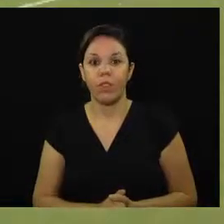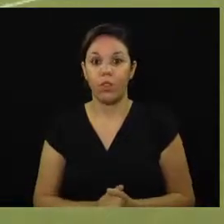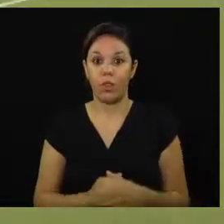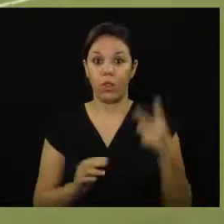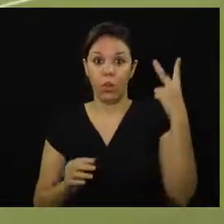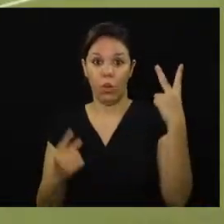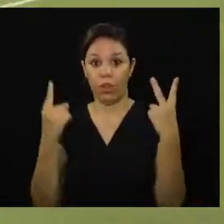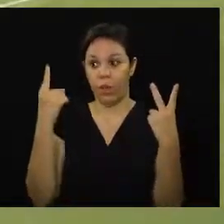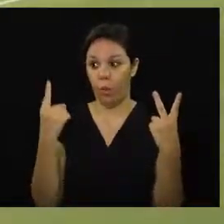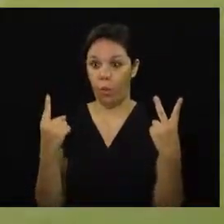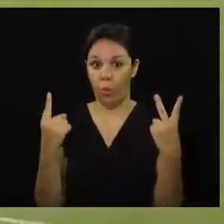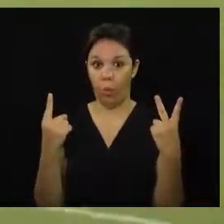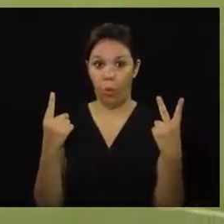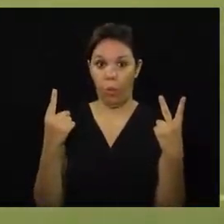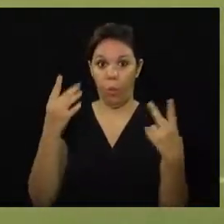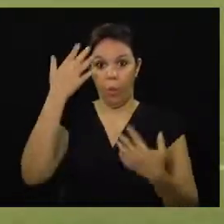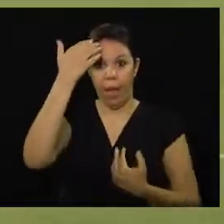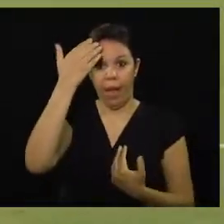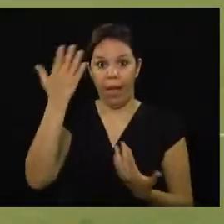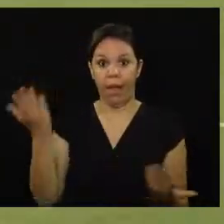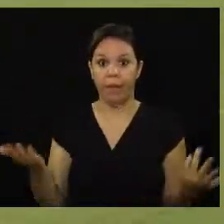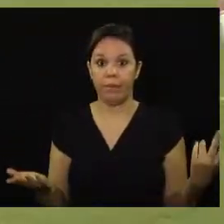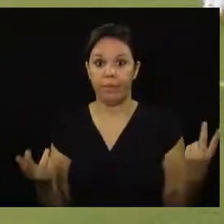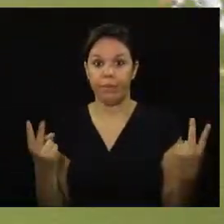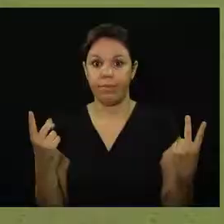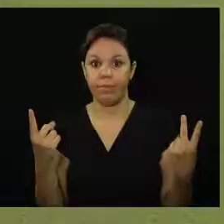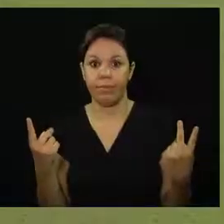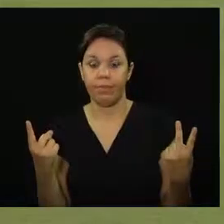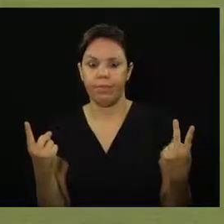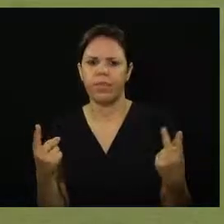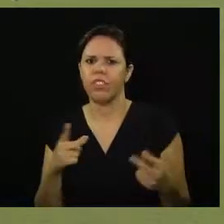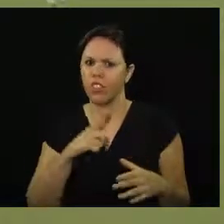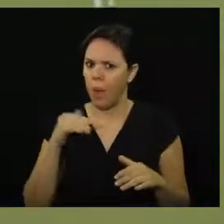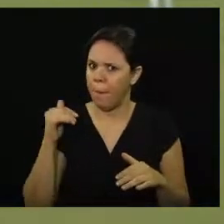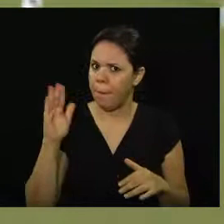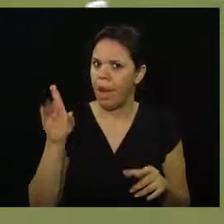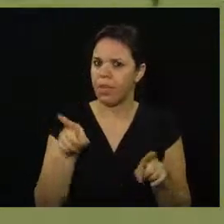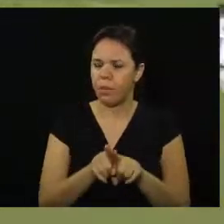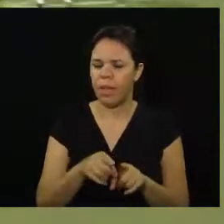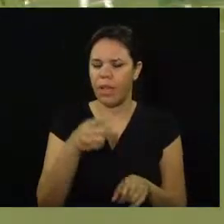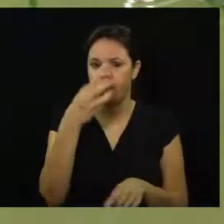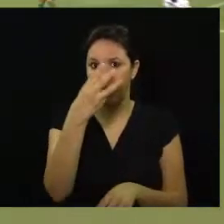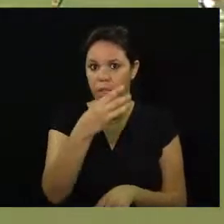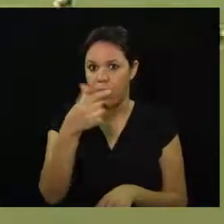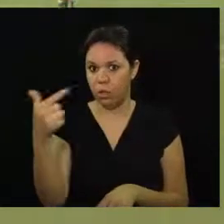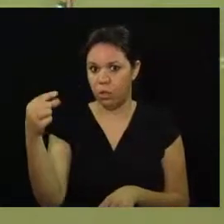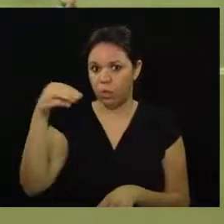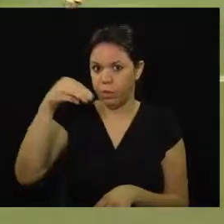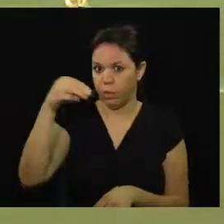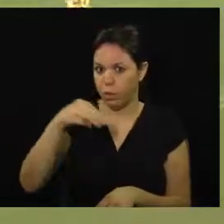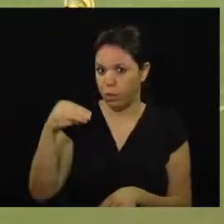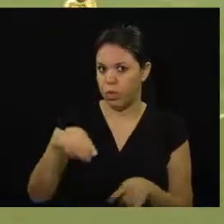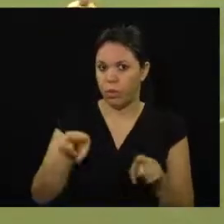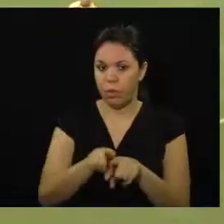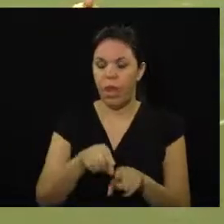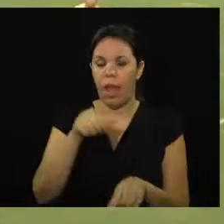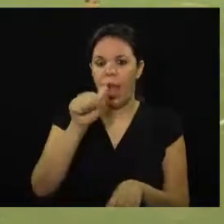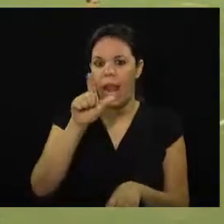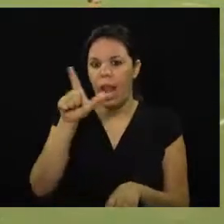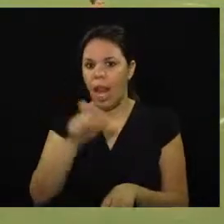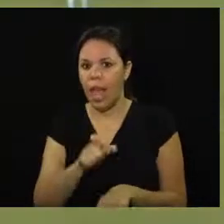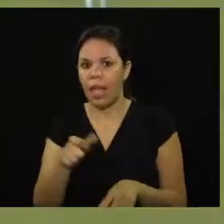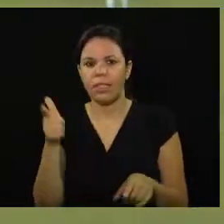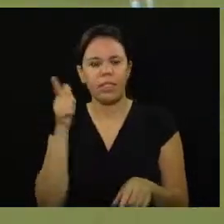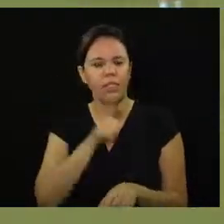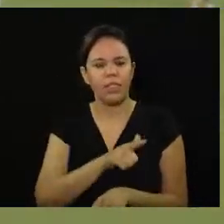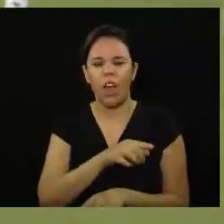vira 2 a 1 Macaca e tinha mais aos 32 minutos de falta Alex Maranhão fez